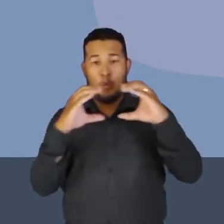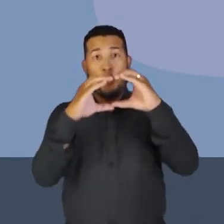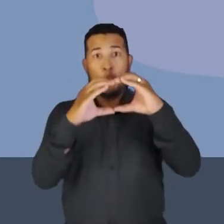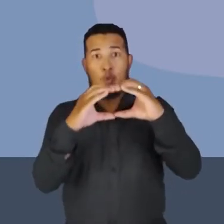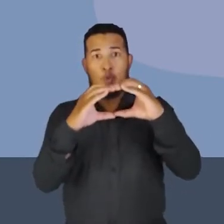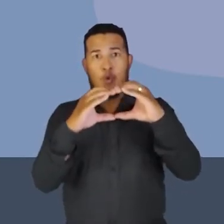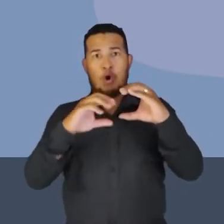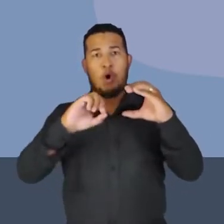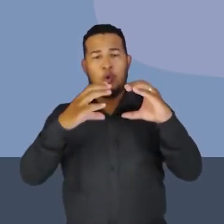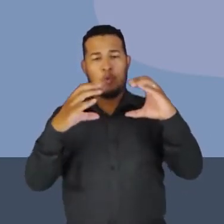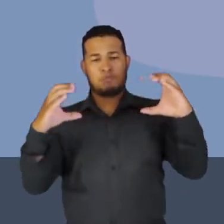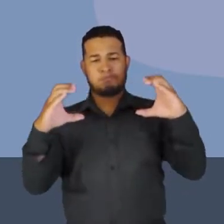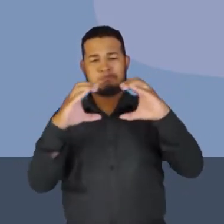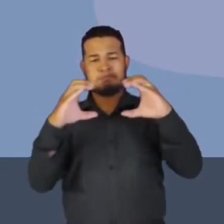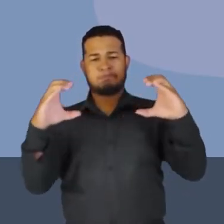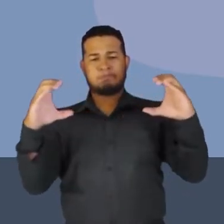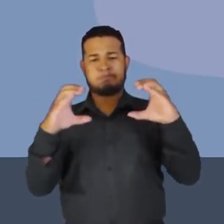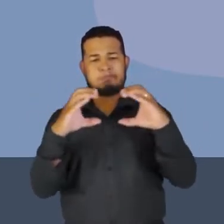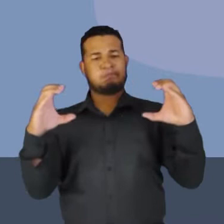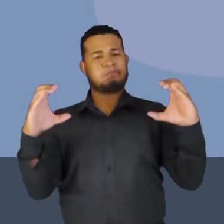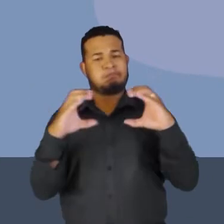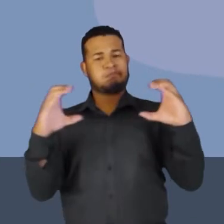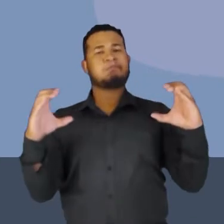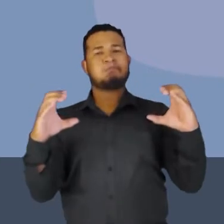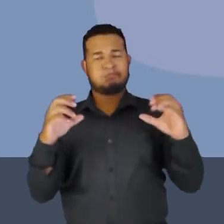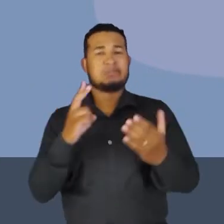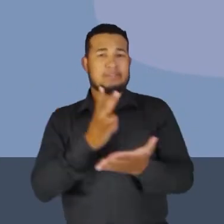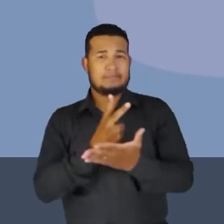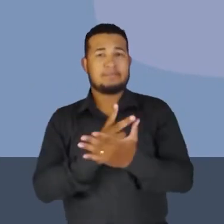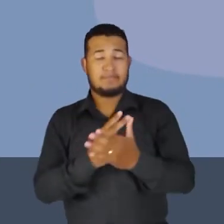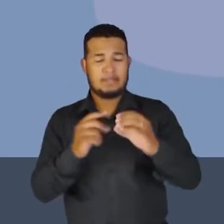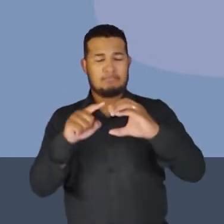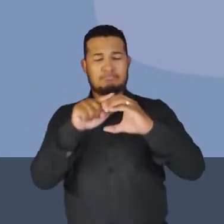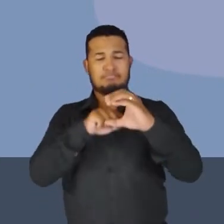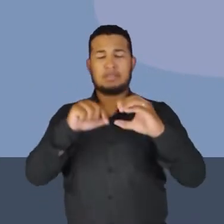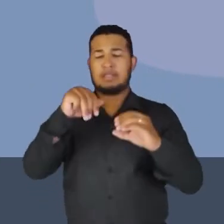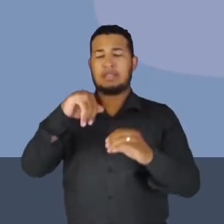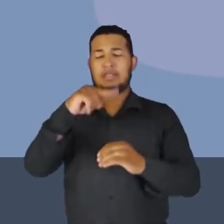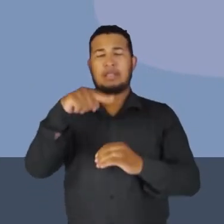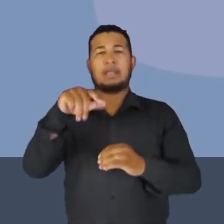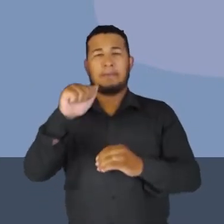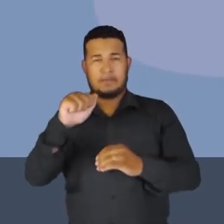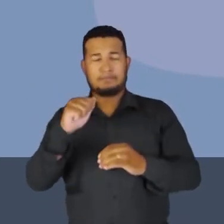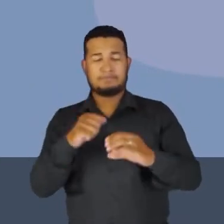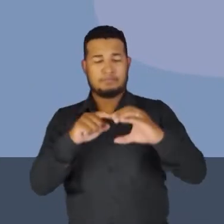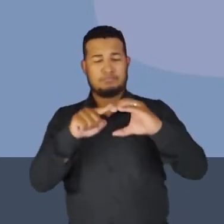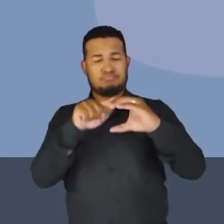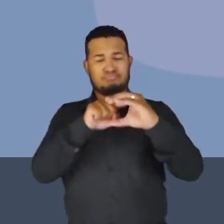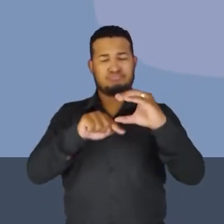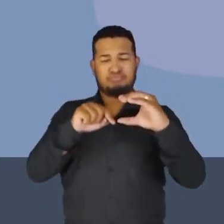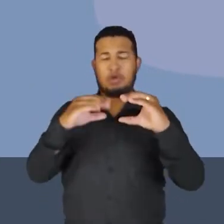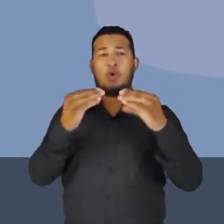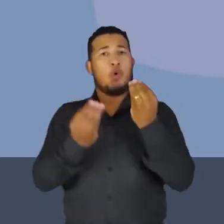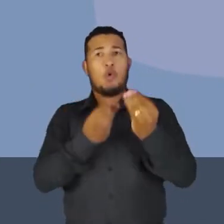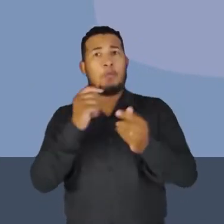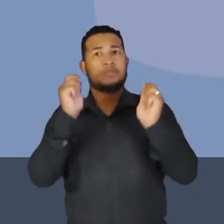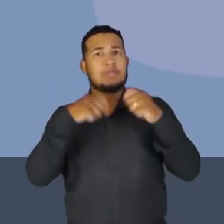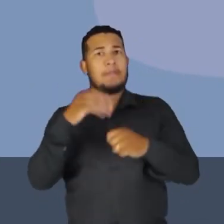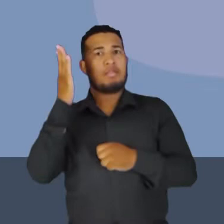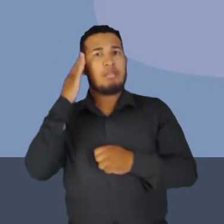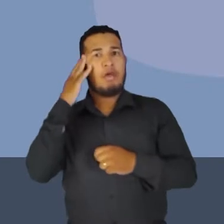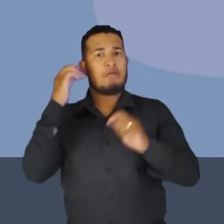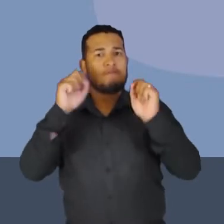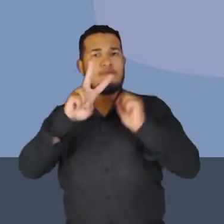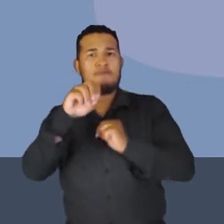ou pode sofrer repulsão. Aí você perguntaria para mim, professor, como eu vou conseguir identificar se